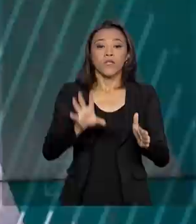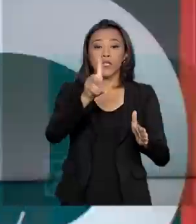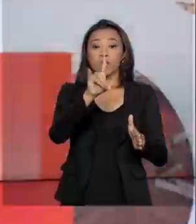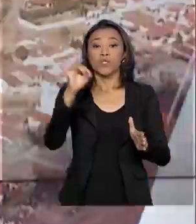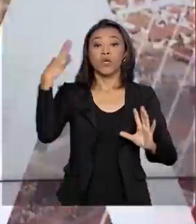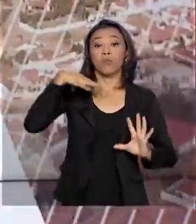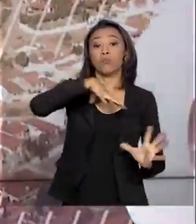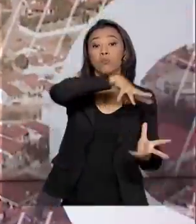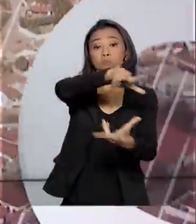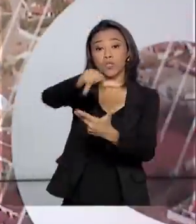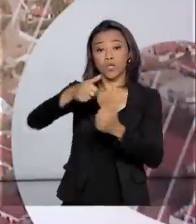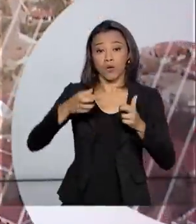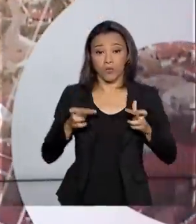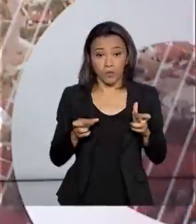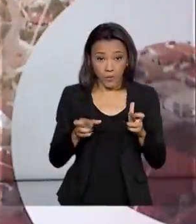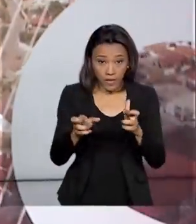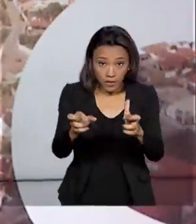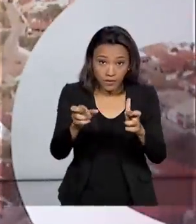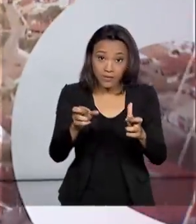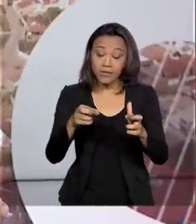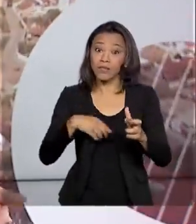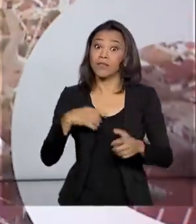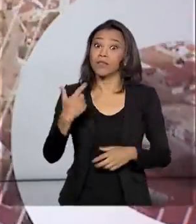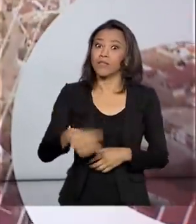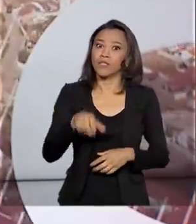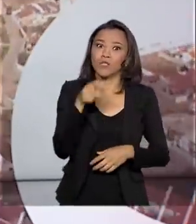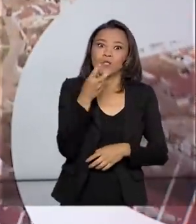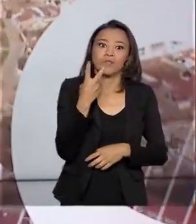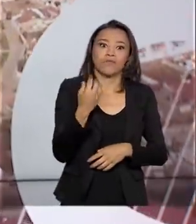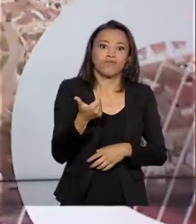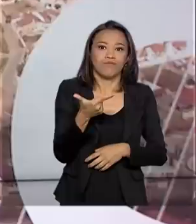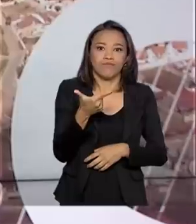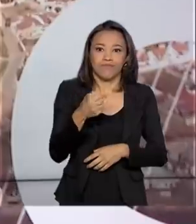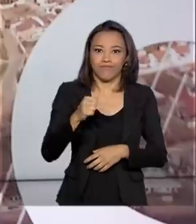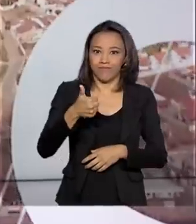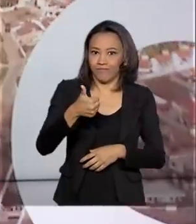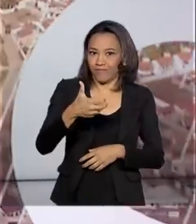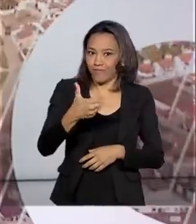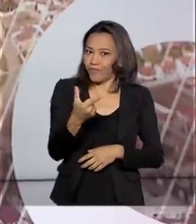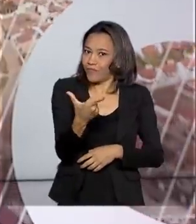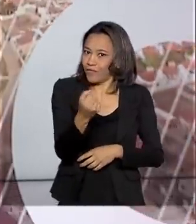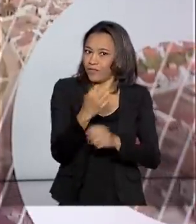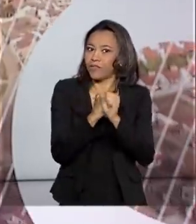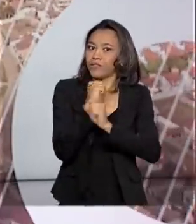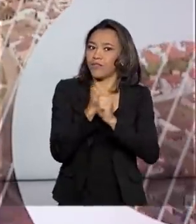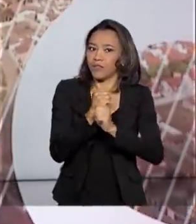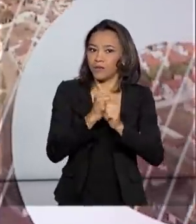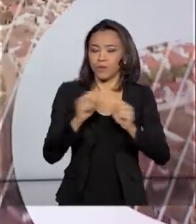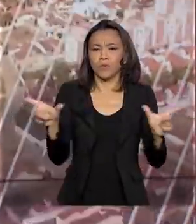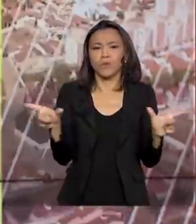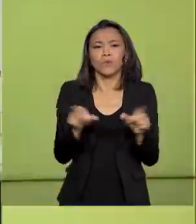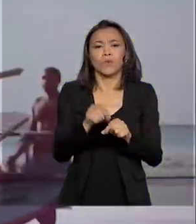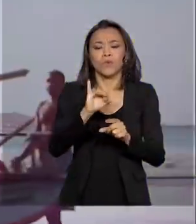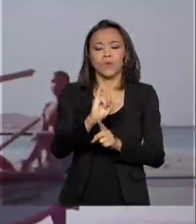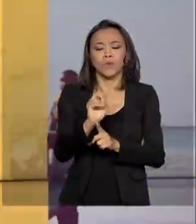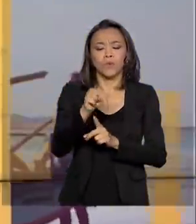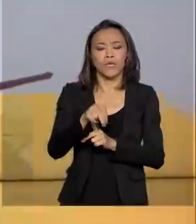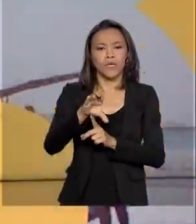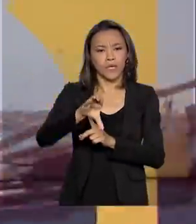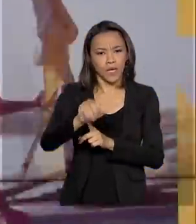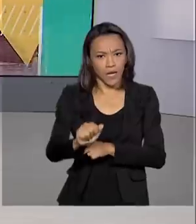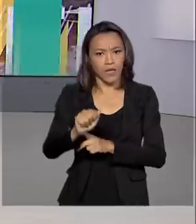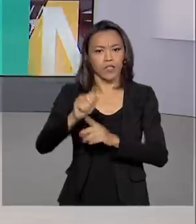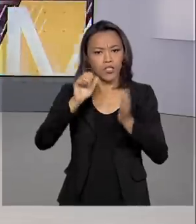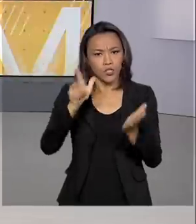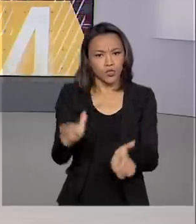do Câncer completa hoje duas décadas. O INCA, o Instituto Nacional do Câncer, lança uma publicação com a estimativa da doença no